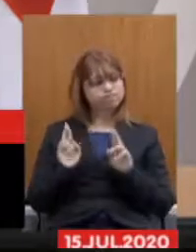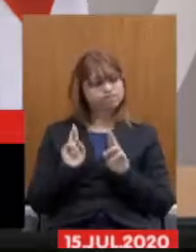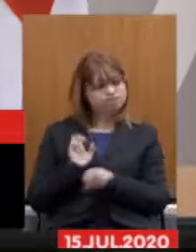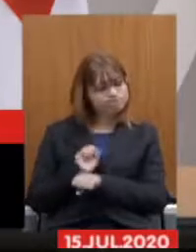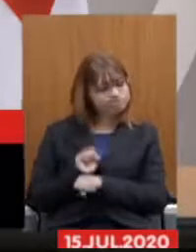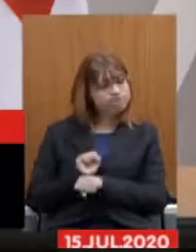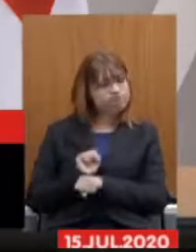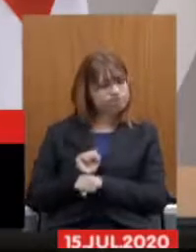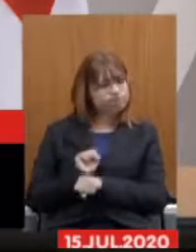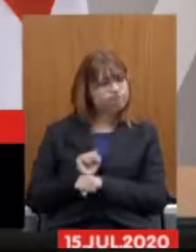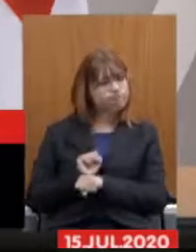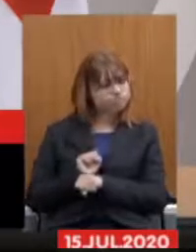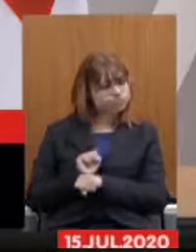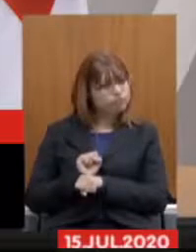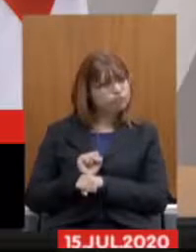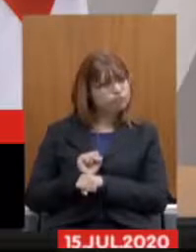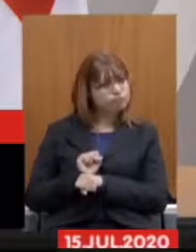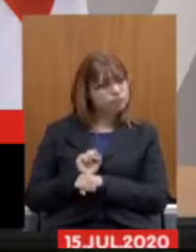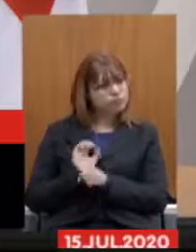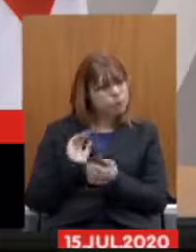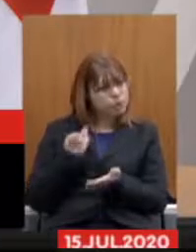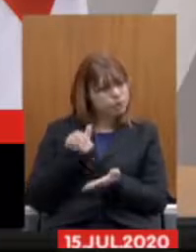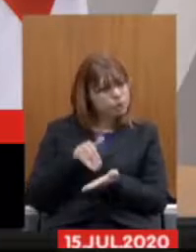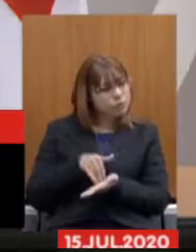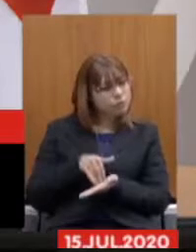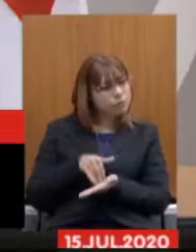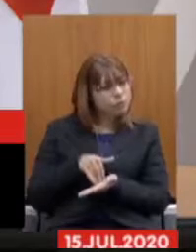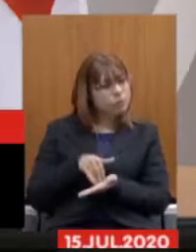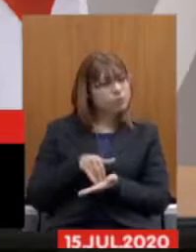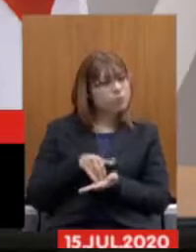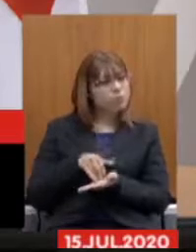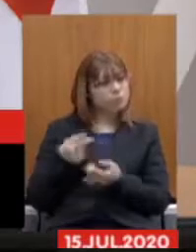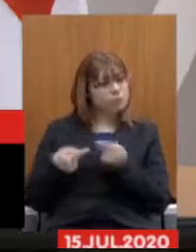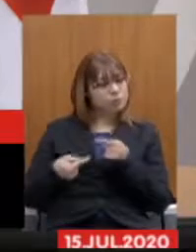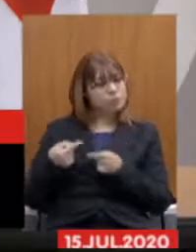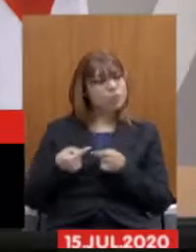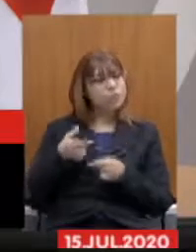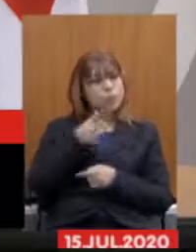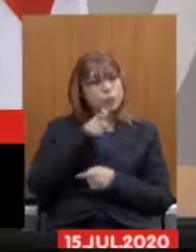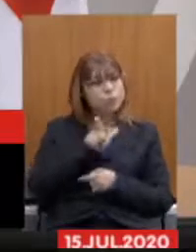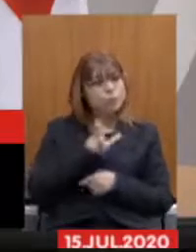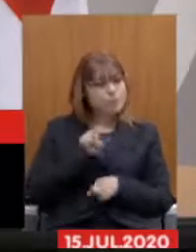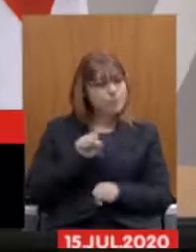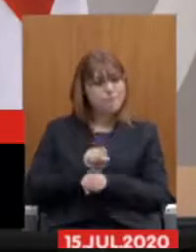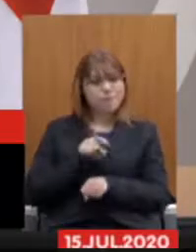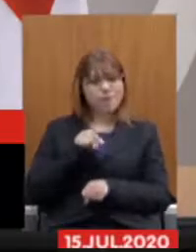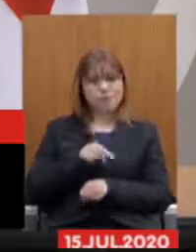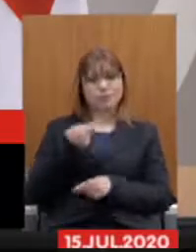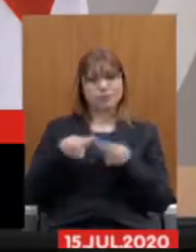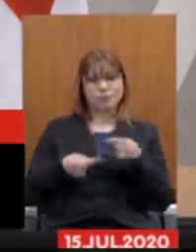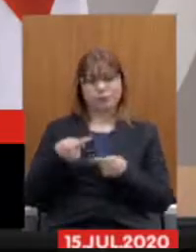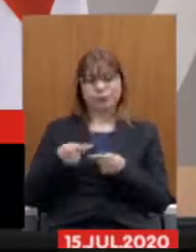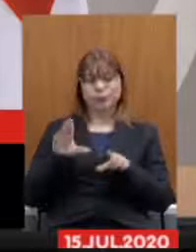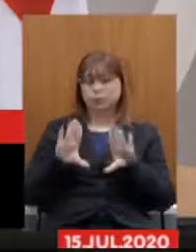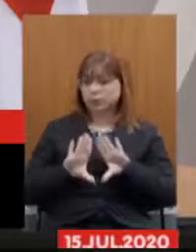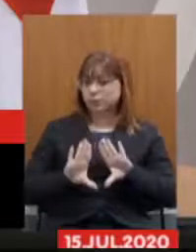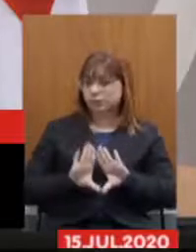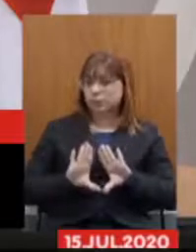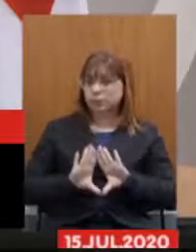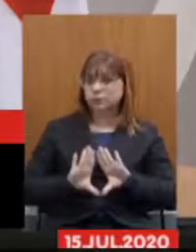nós esperamos ao final que nós possamos ter a suspensão desse debate e essa casa